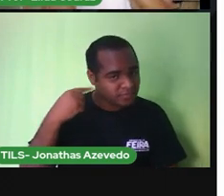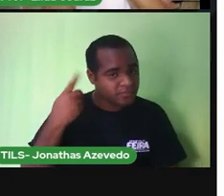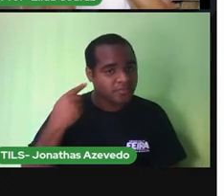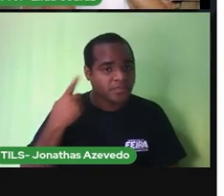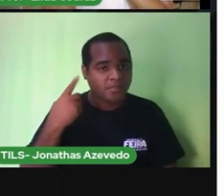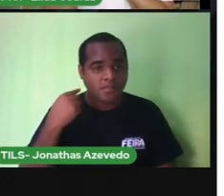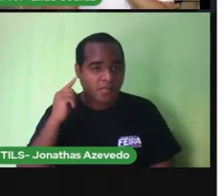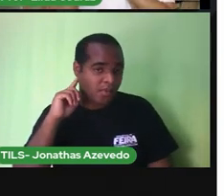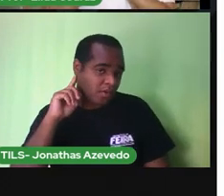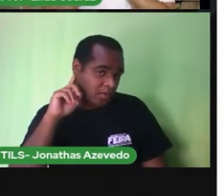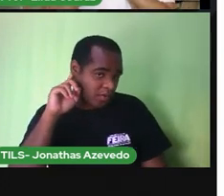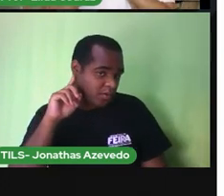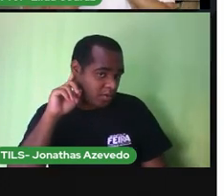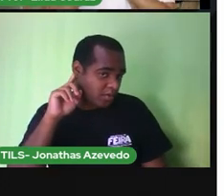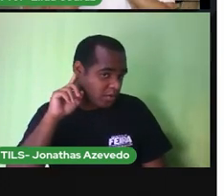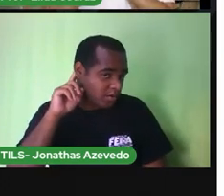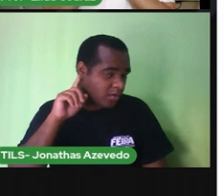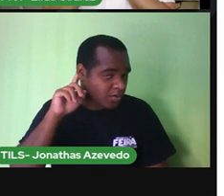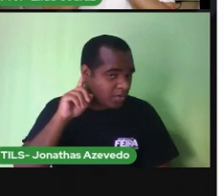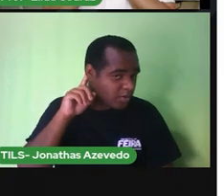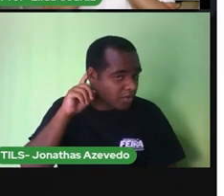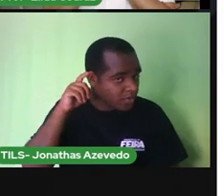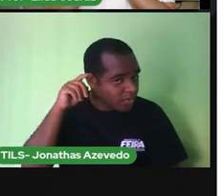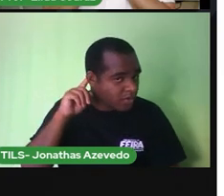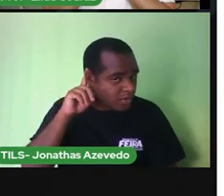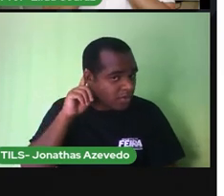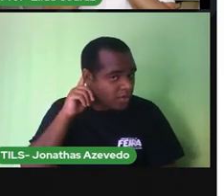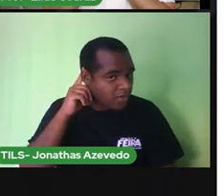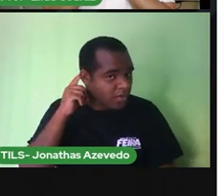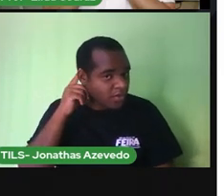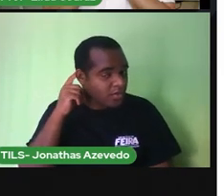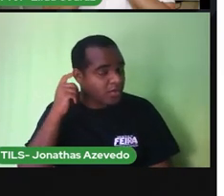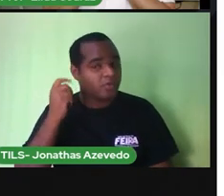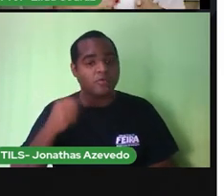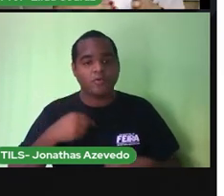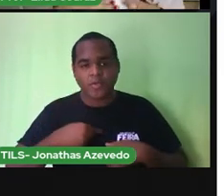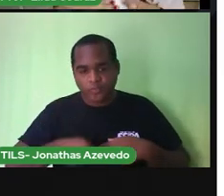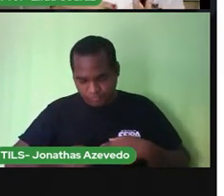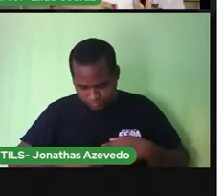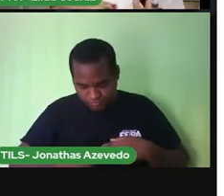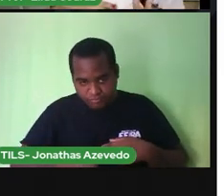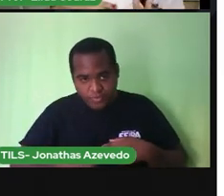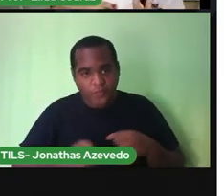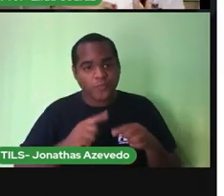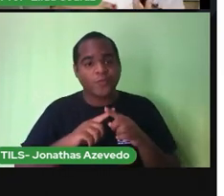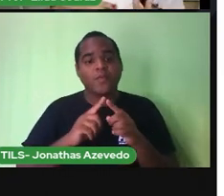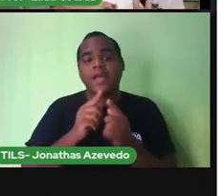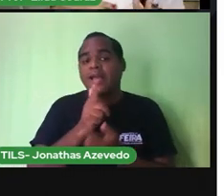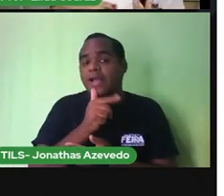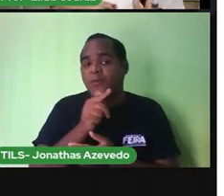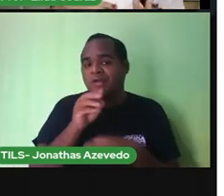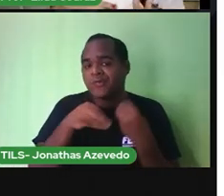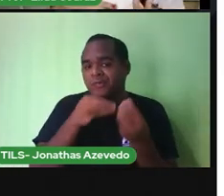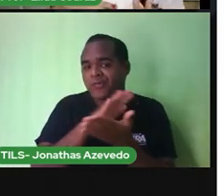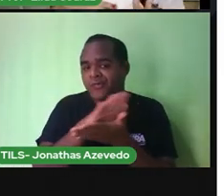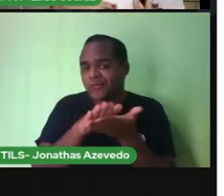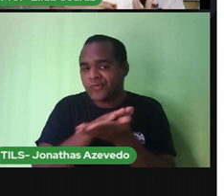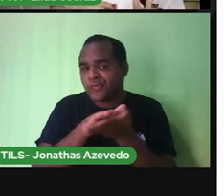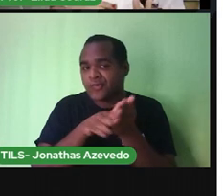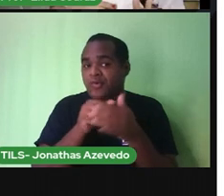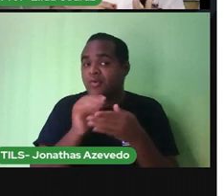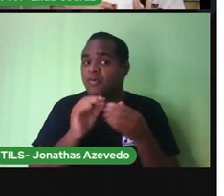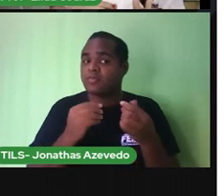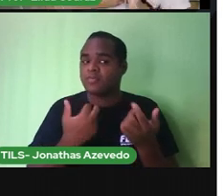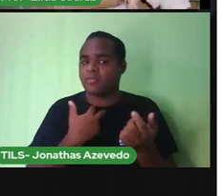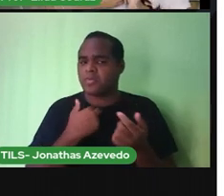as dobrinhas, esfregar atrás, lavar o umbigo, sempre com água e sabão, mas a gente não pode colocar nada dentro do